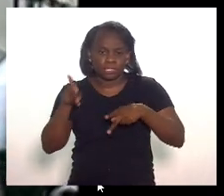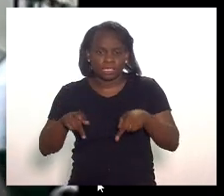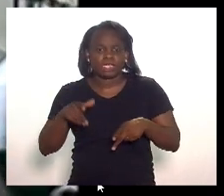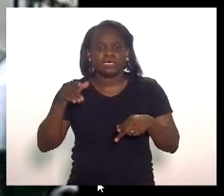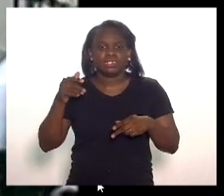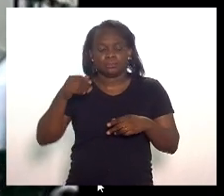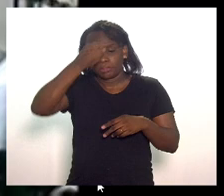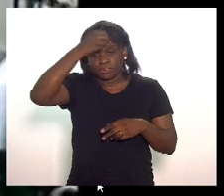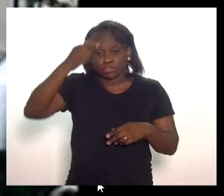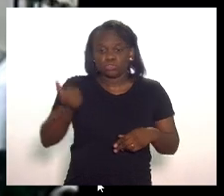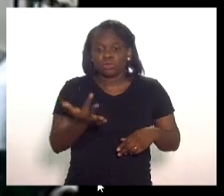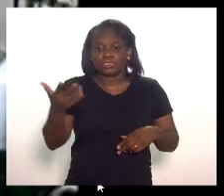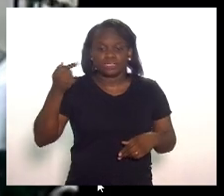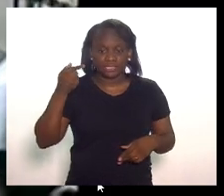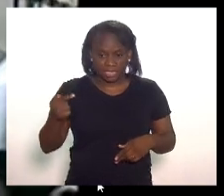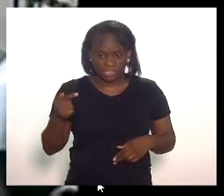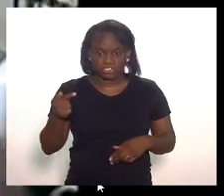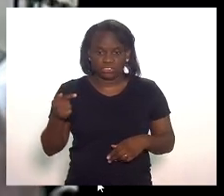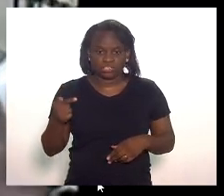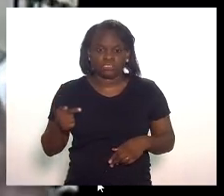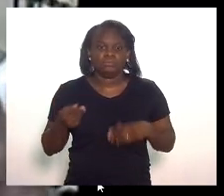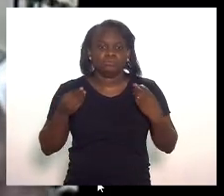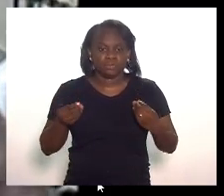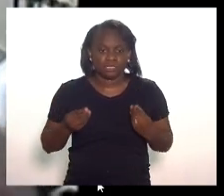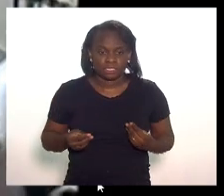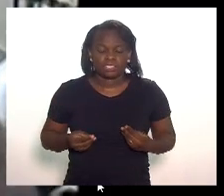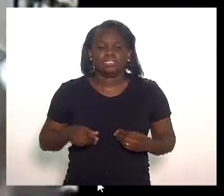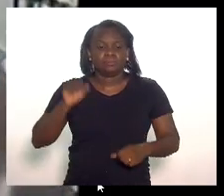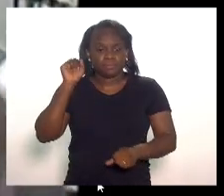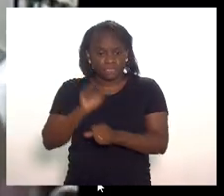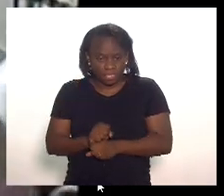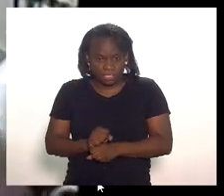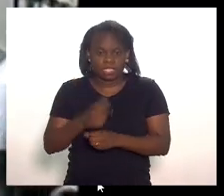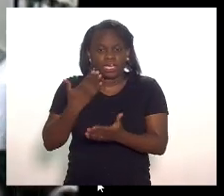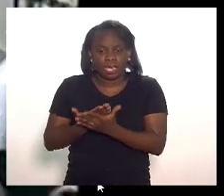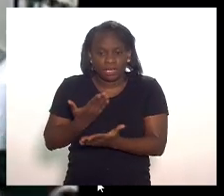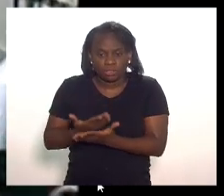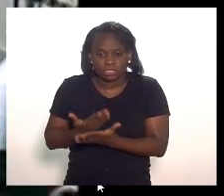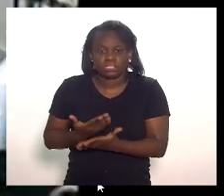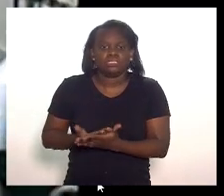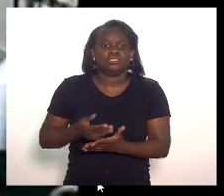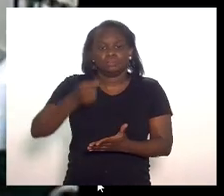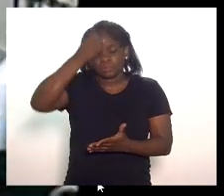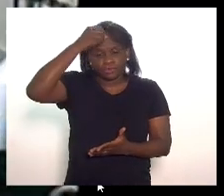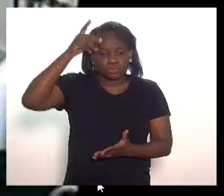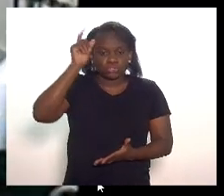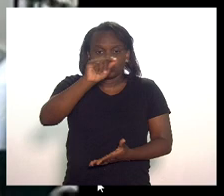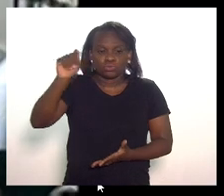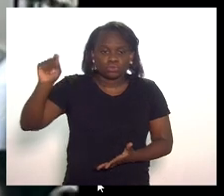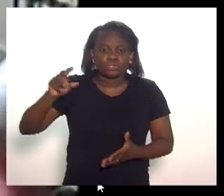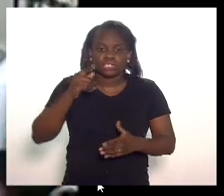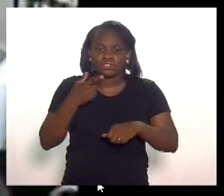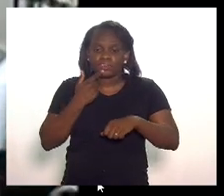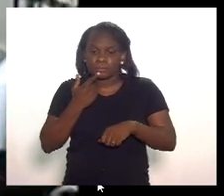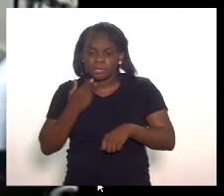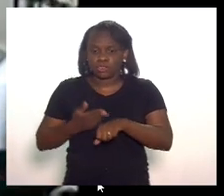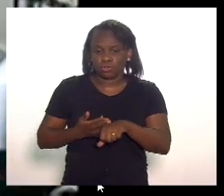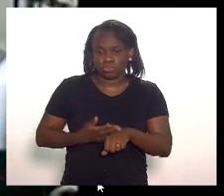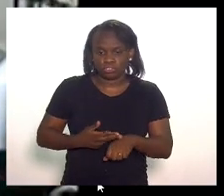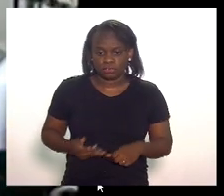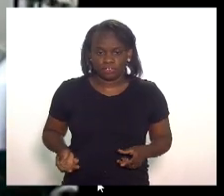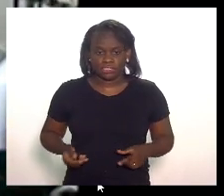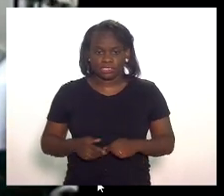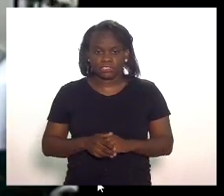em sete municípios do estado para interromper as aulas enquanto os municípios estiverem bandeira vermelha e roxa